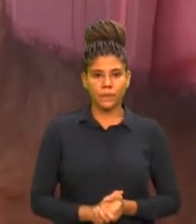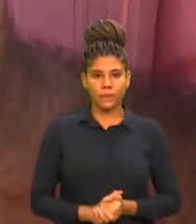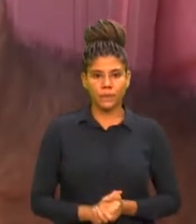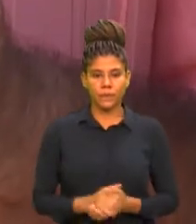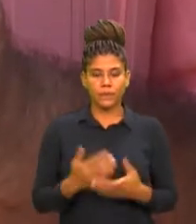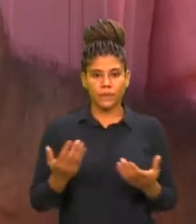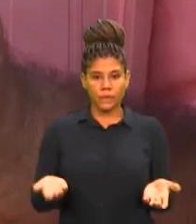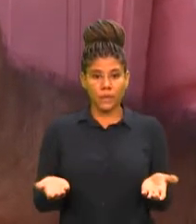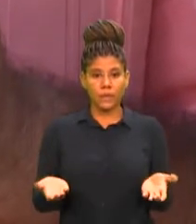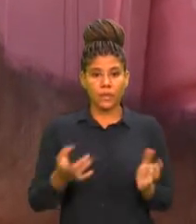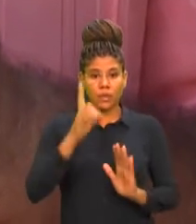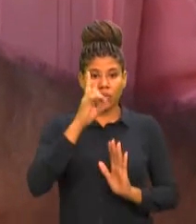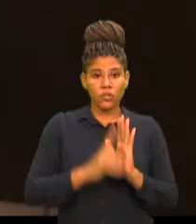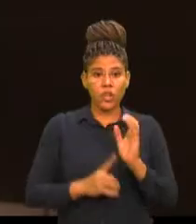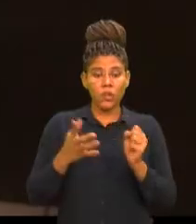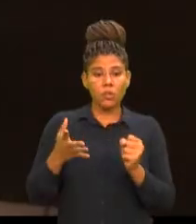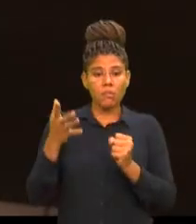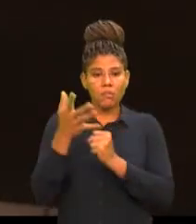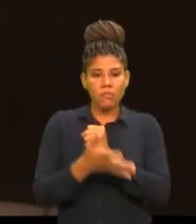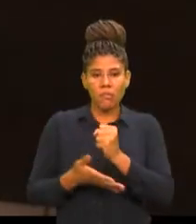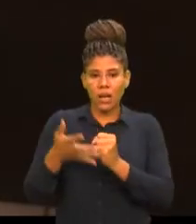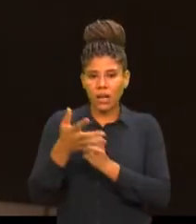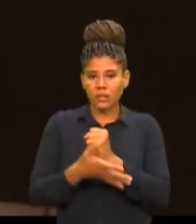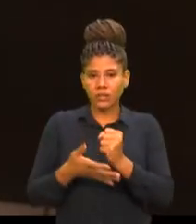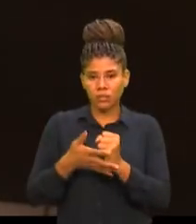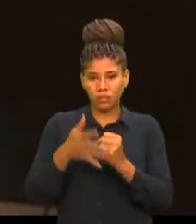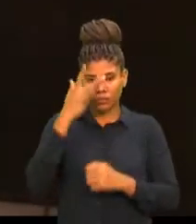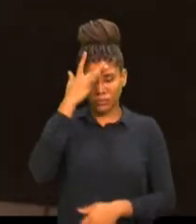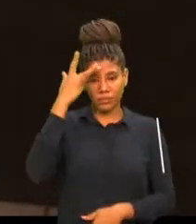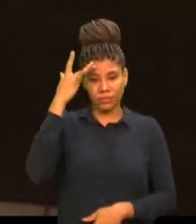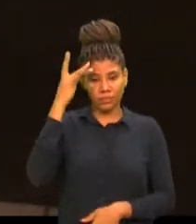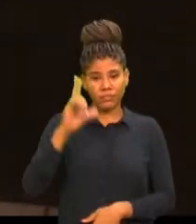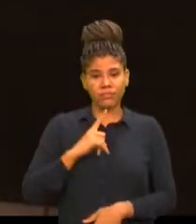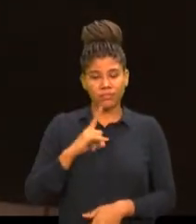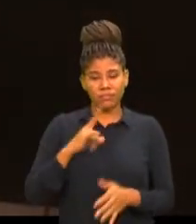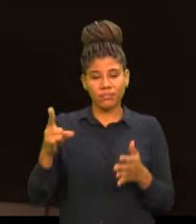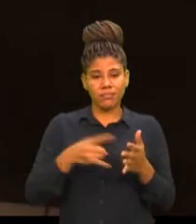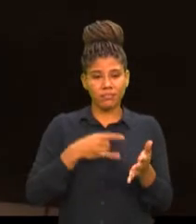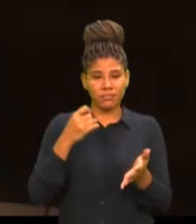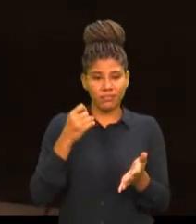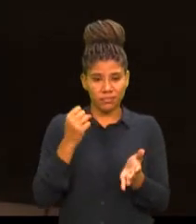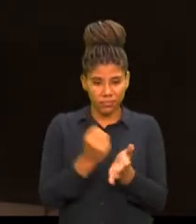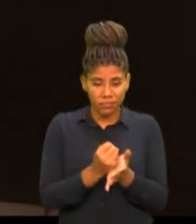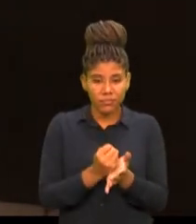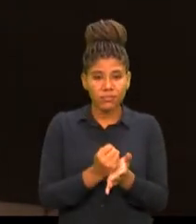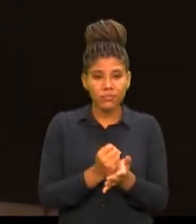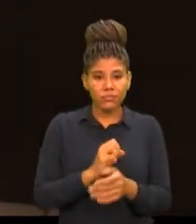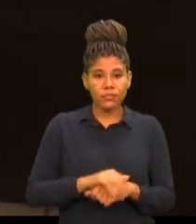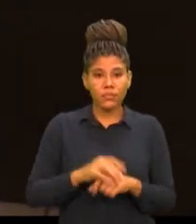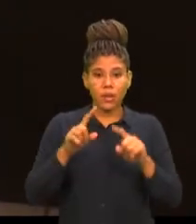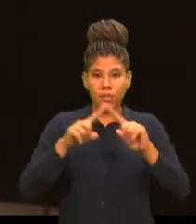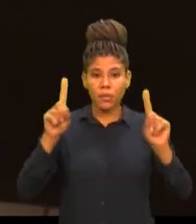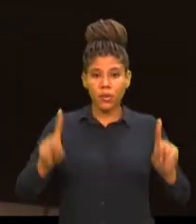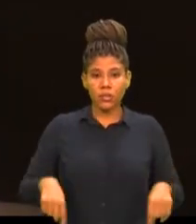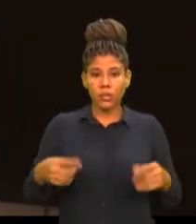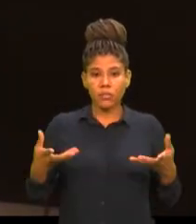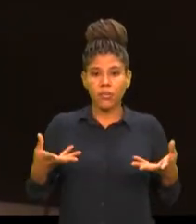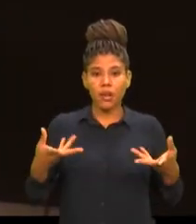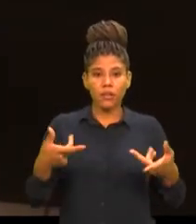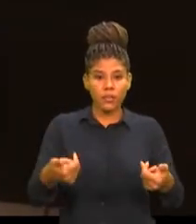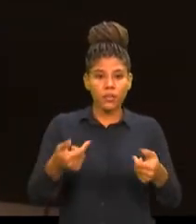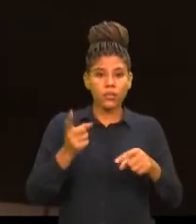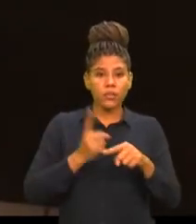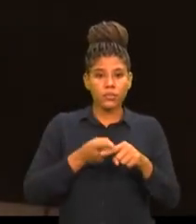direito básico para a iniciação cidadã. Então, esse projeto é altamente louvável no sentido de que ele consegue,